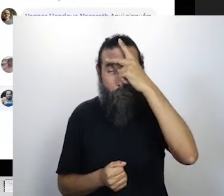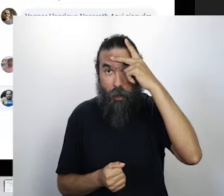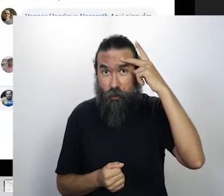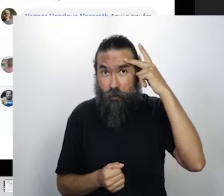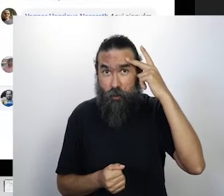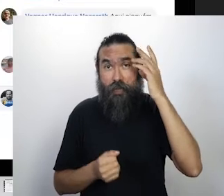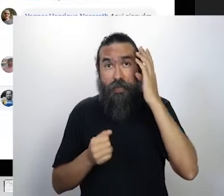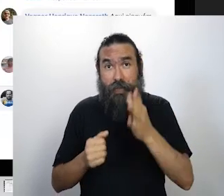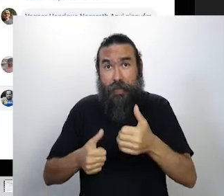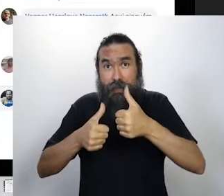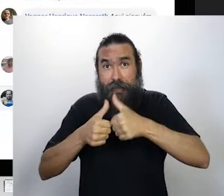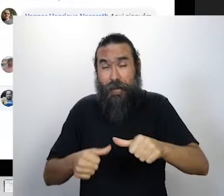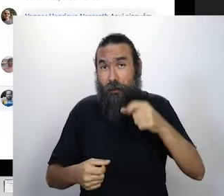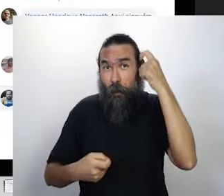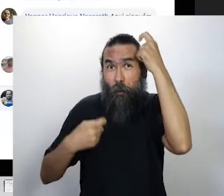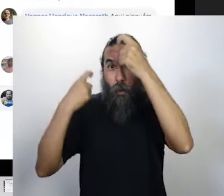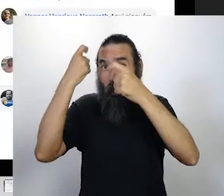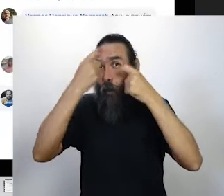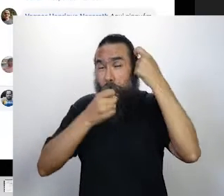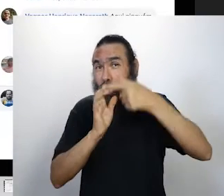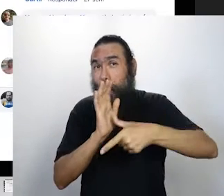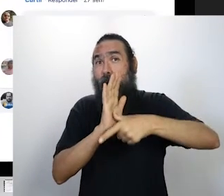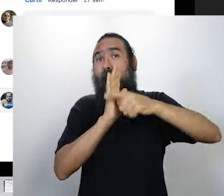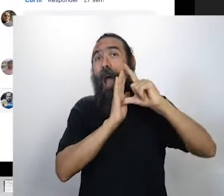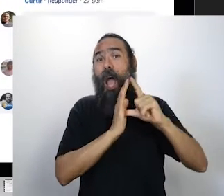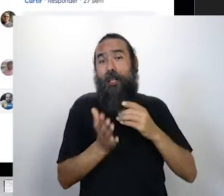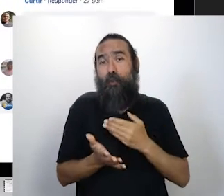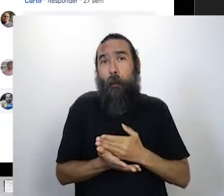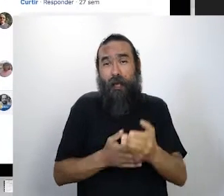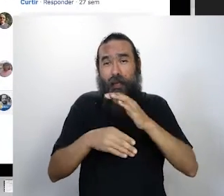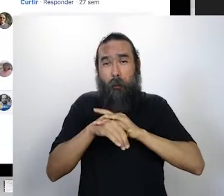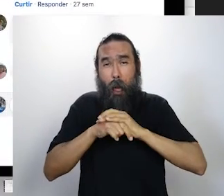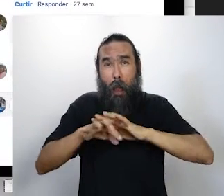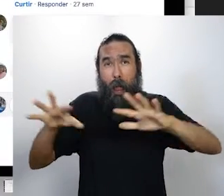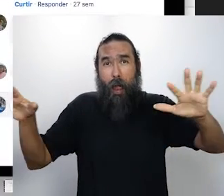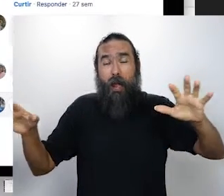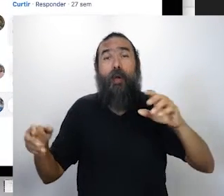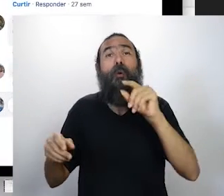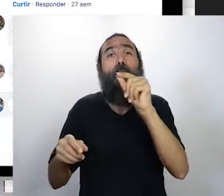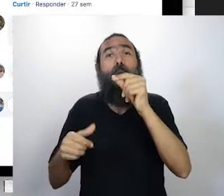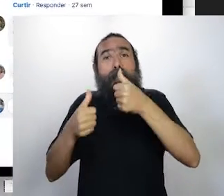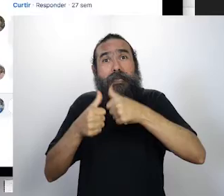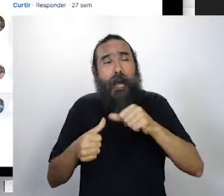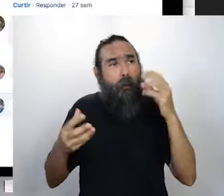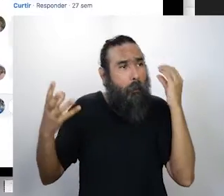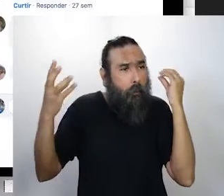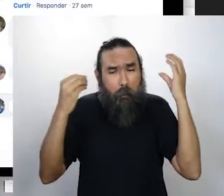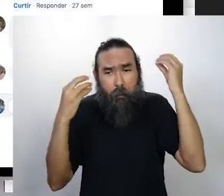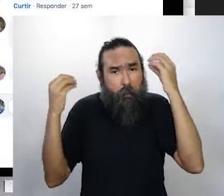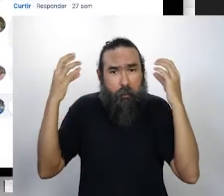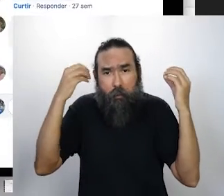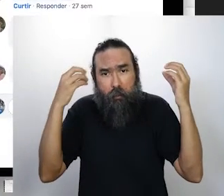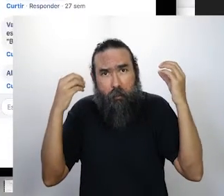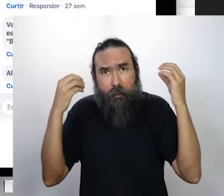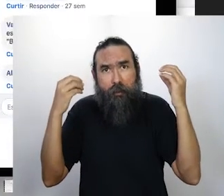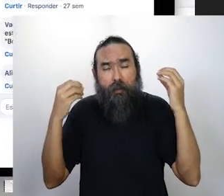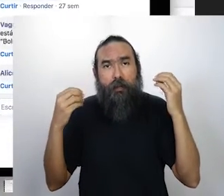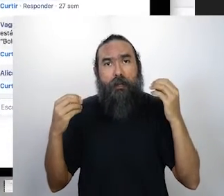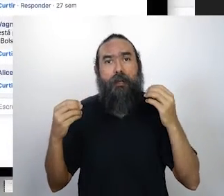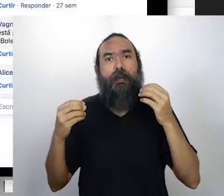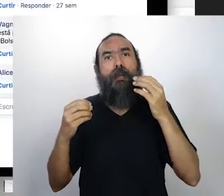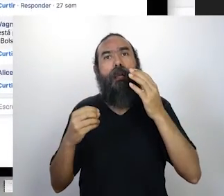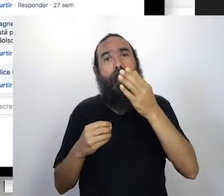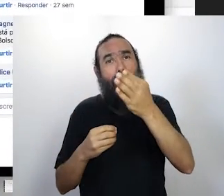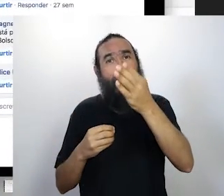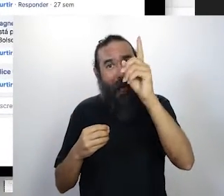já encanadíssimo antes de começar todo esse bafafá, né? A princípio estava o boato e tal. Que período foi esse, velho? Que mês